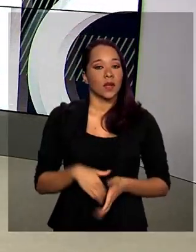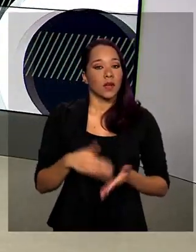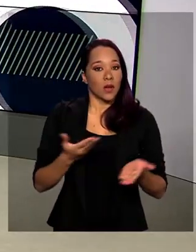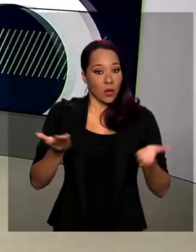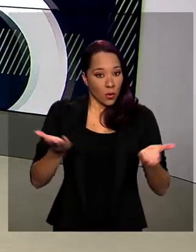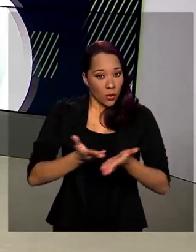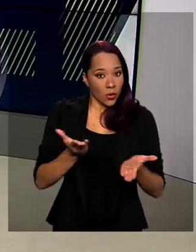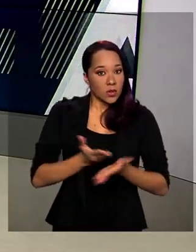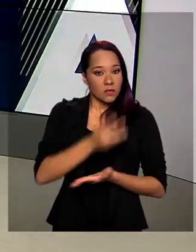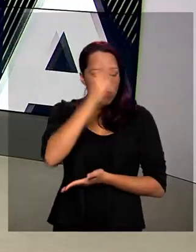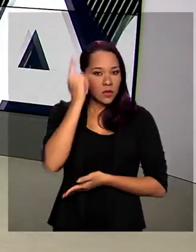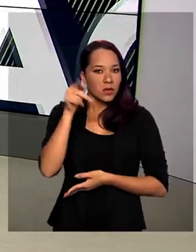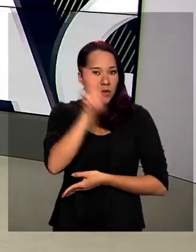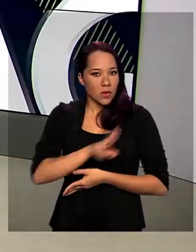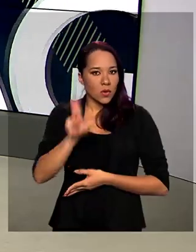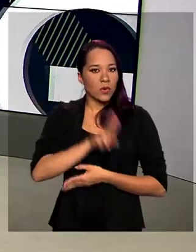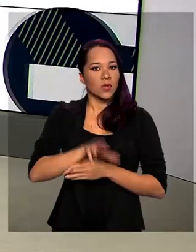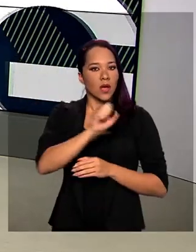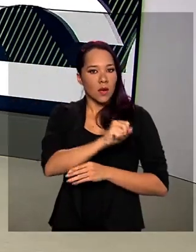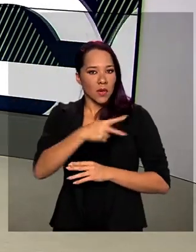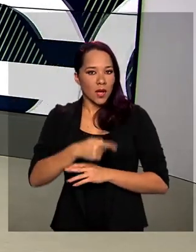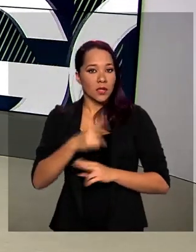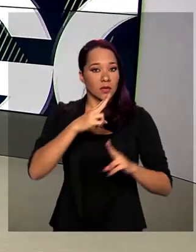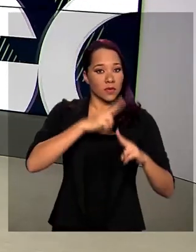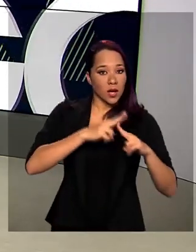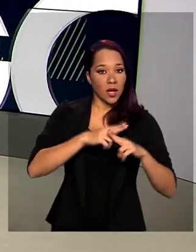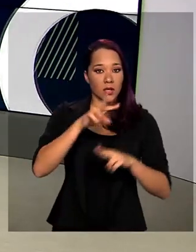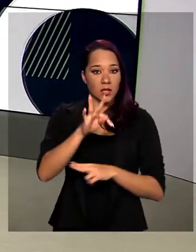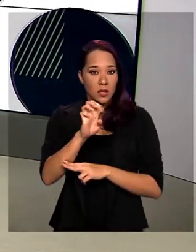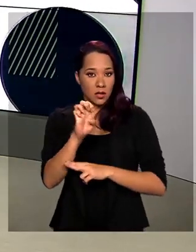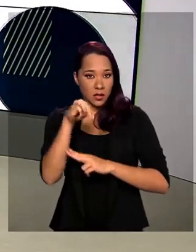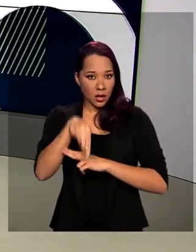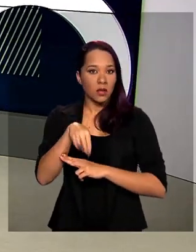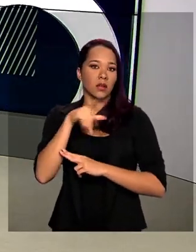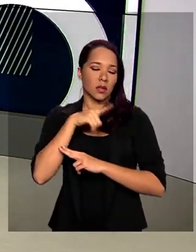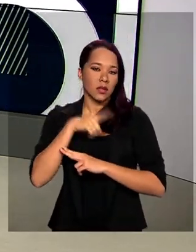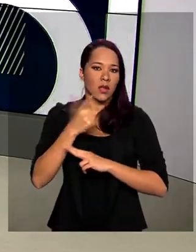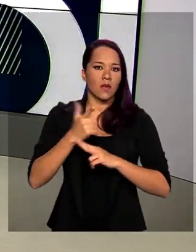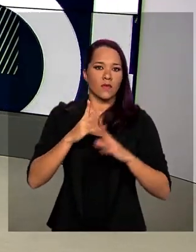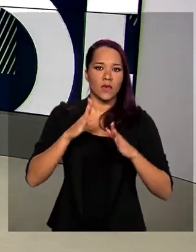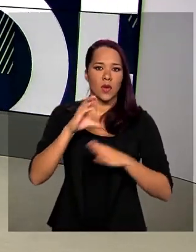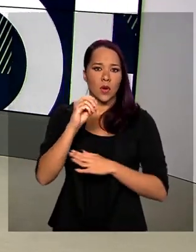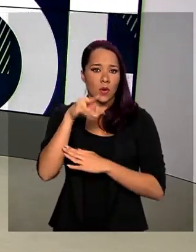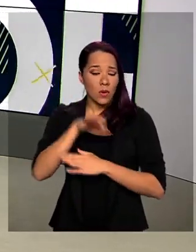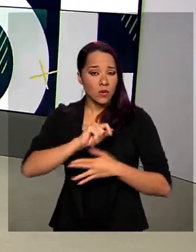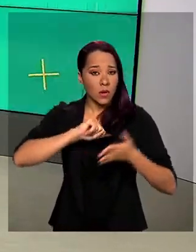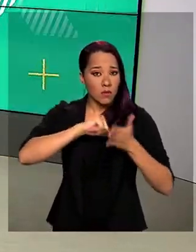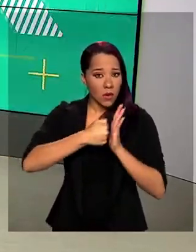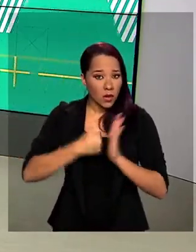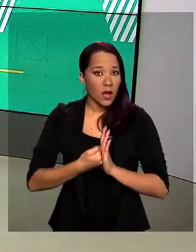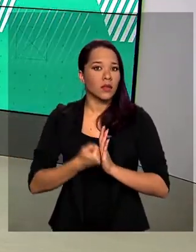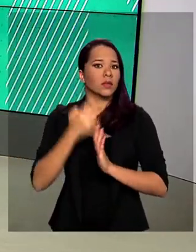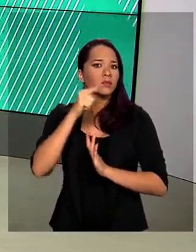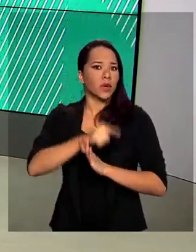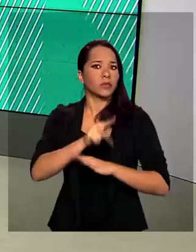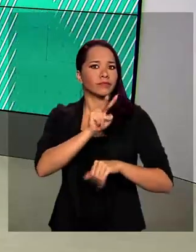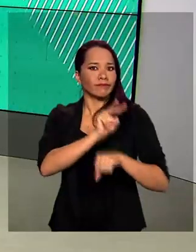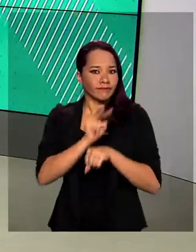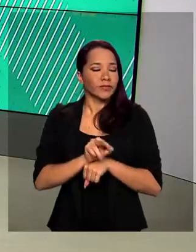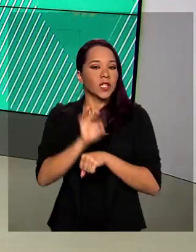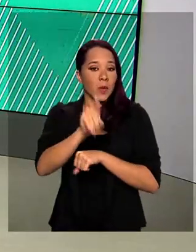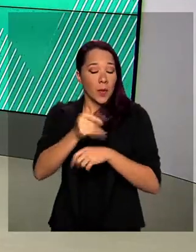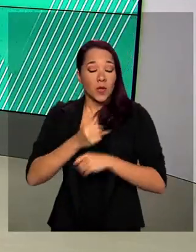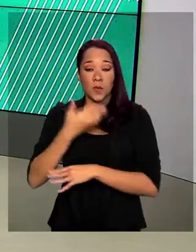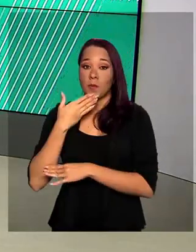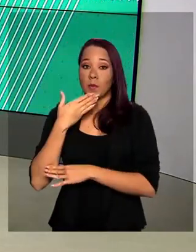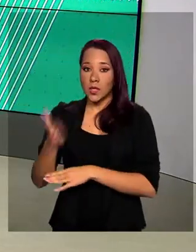de hoje, os usuários do aplicativo Caixa Tem, que tiveram contas bloqueadas de forma preventiva, podem solicitar